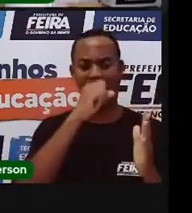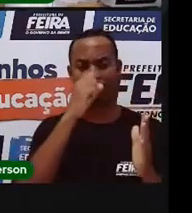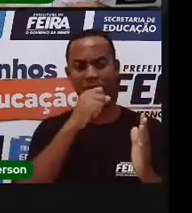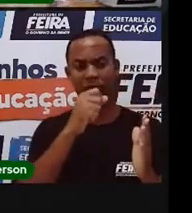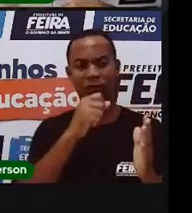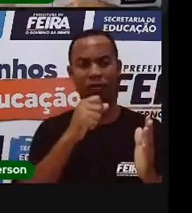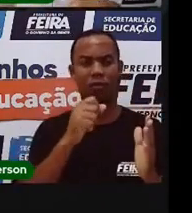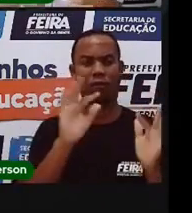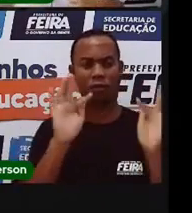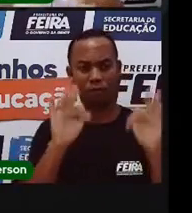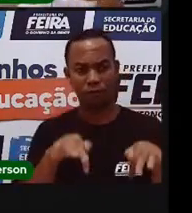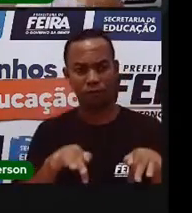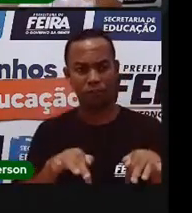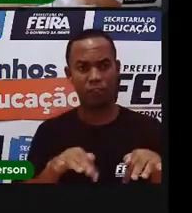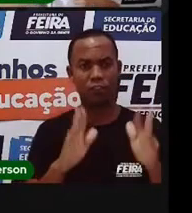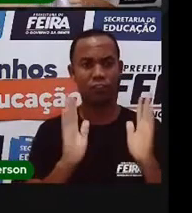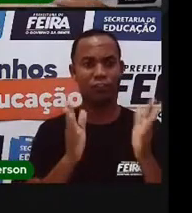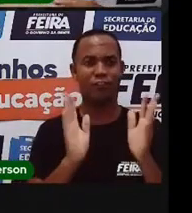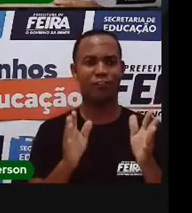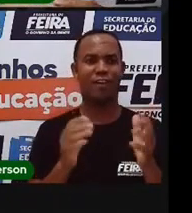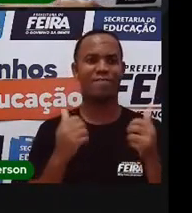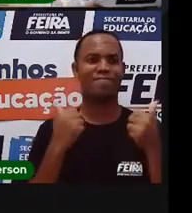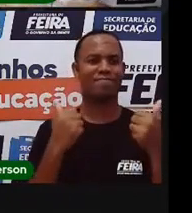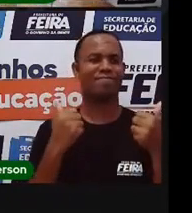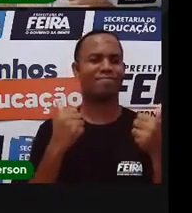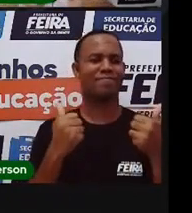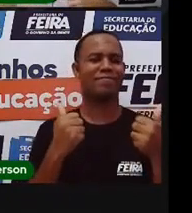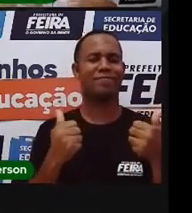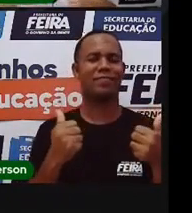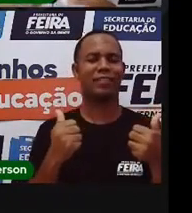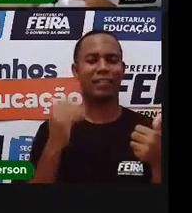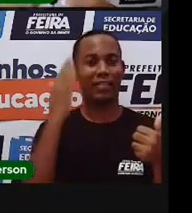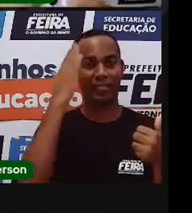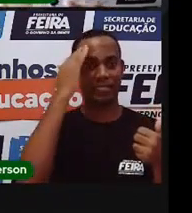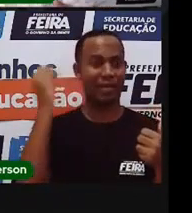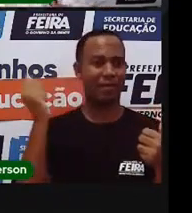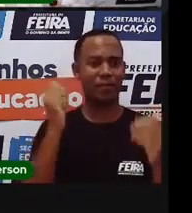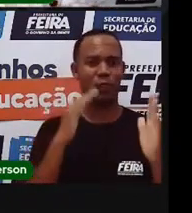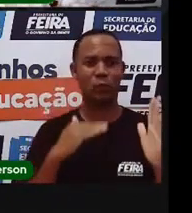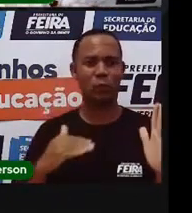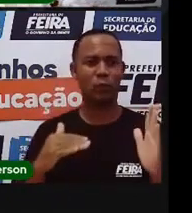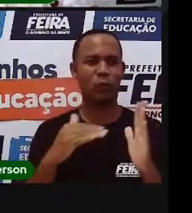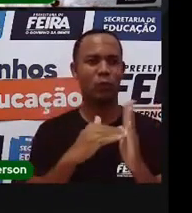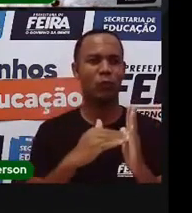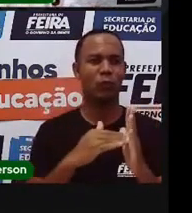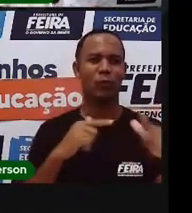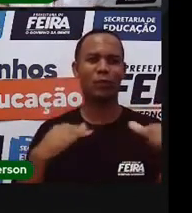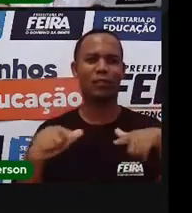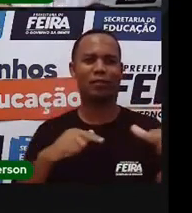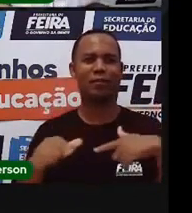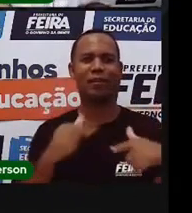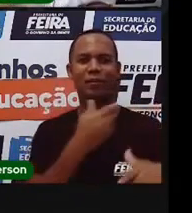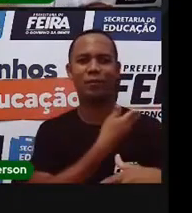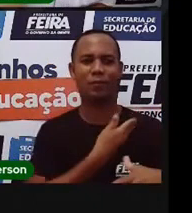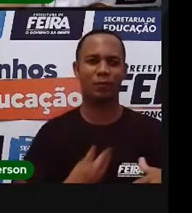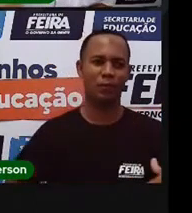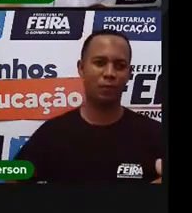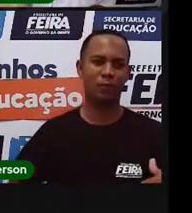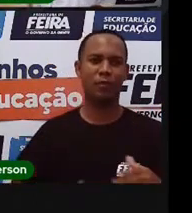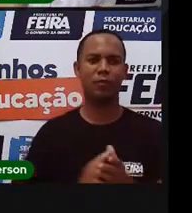da semana, vocês vão estar, ó, expertos nisso aí. Sabendo tudo sobre serviços públicos. Bom,